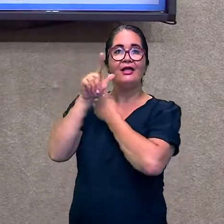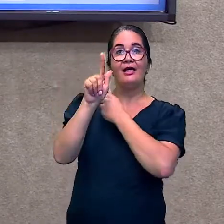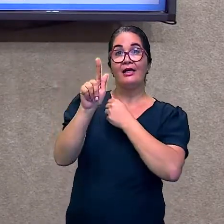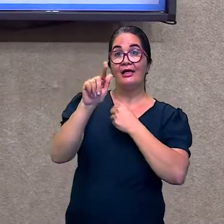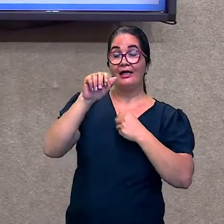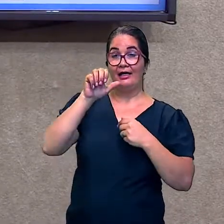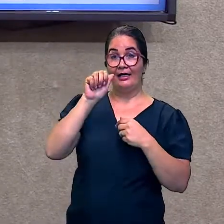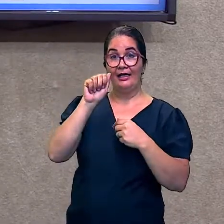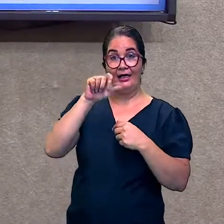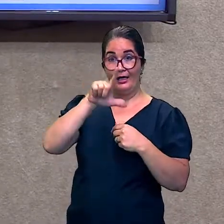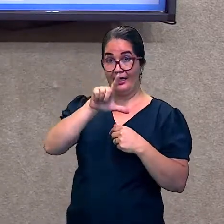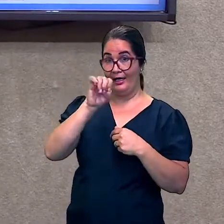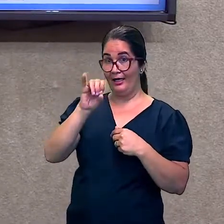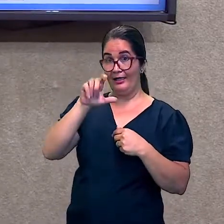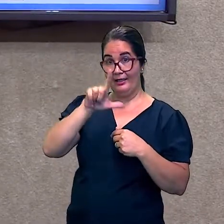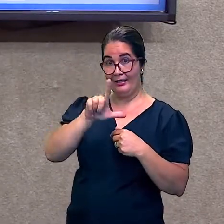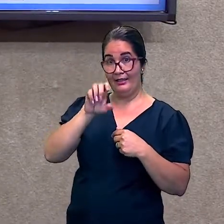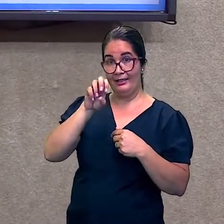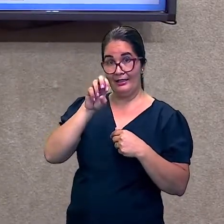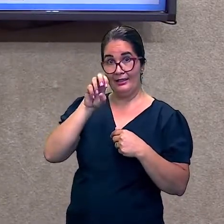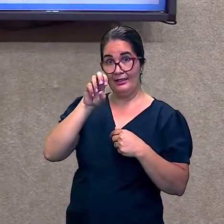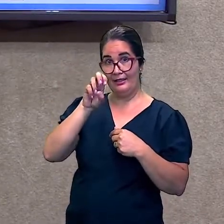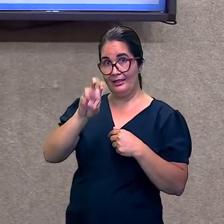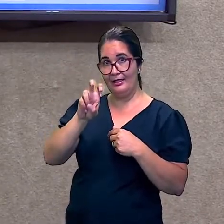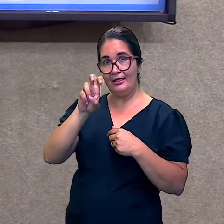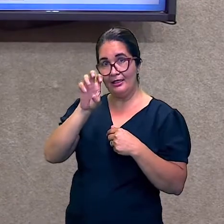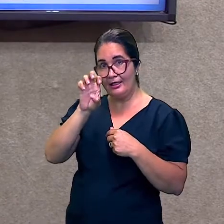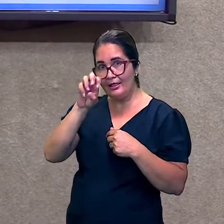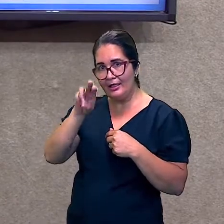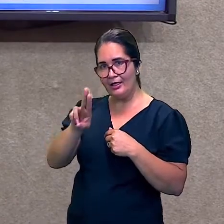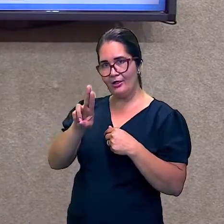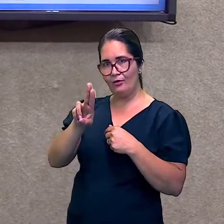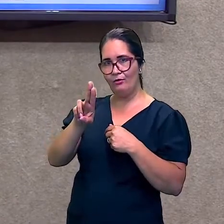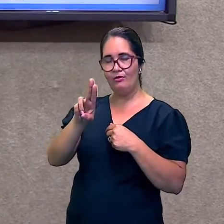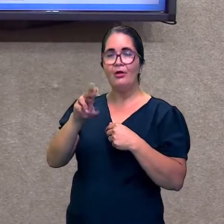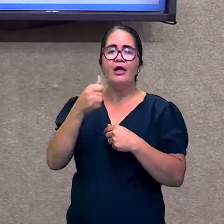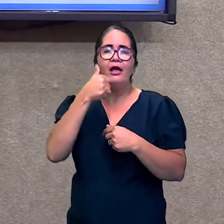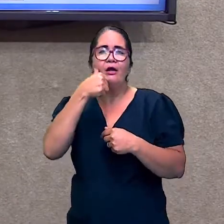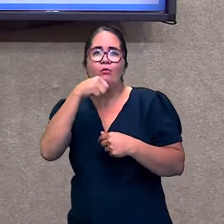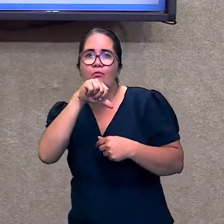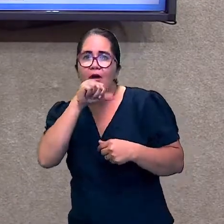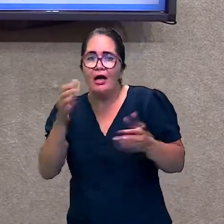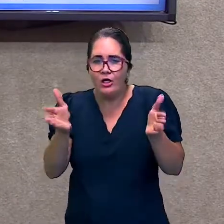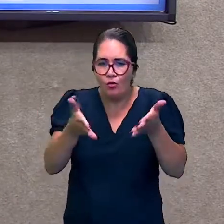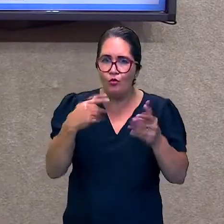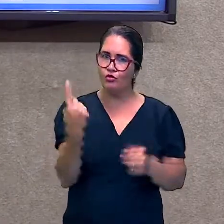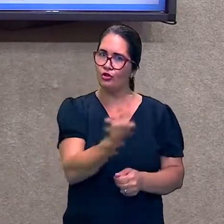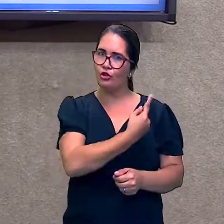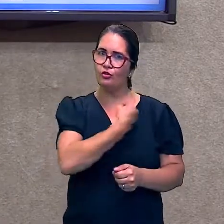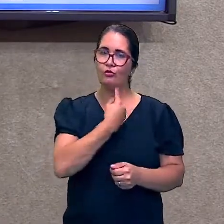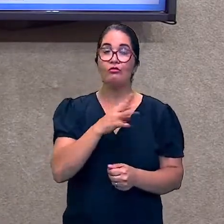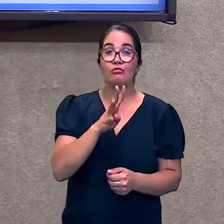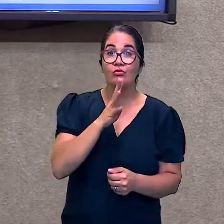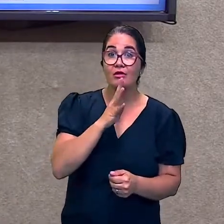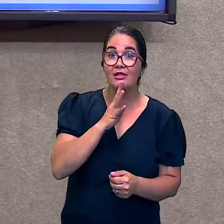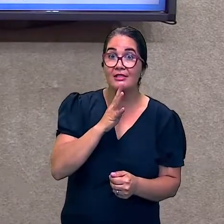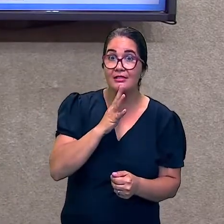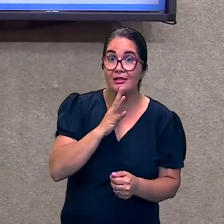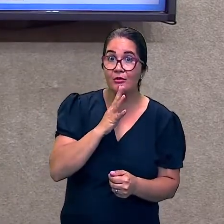pai. Eles denominaram ele como pai. Pai da astronomia. Pai da física moderna. Pai